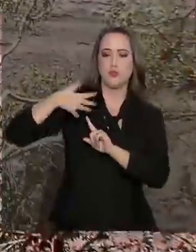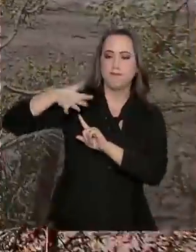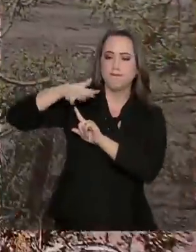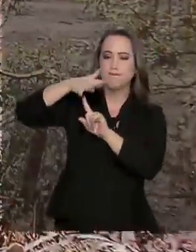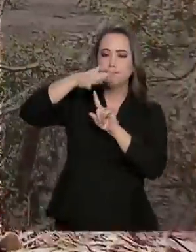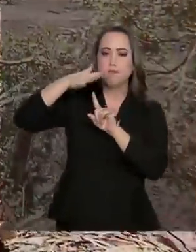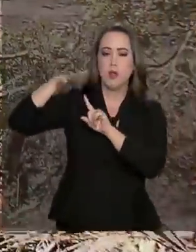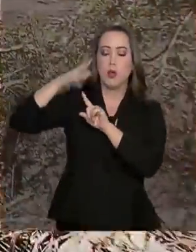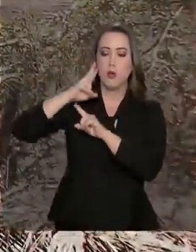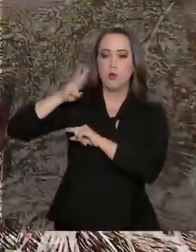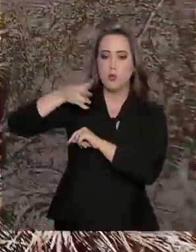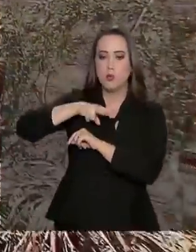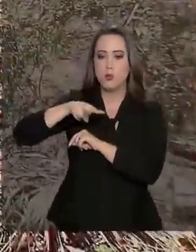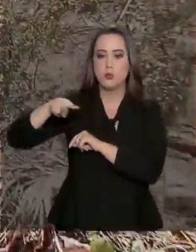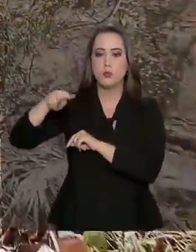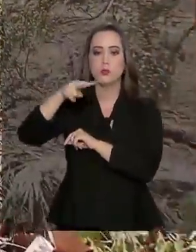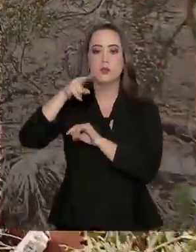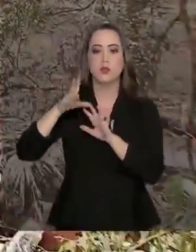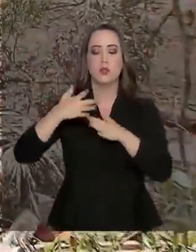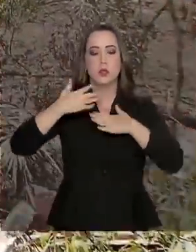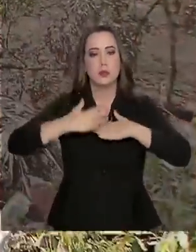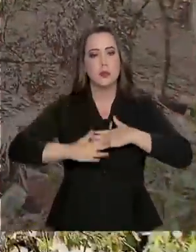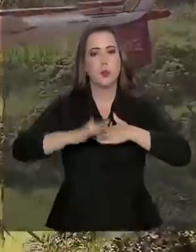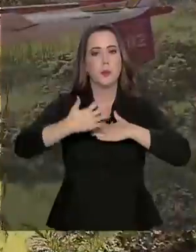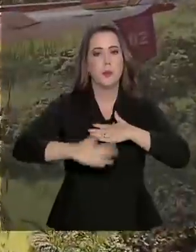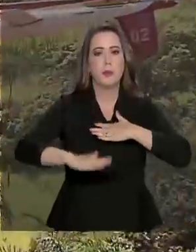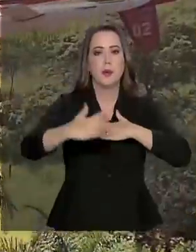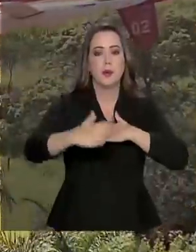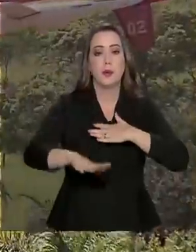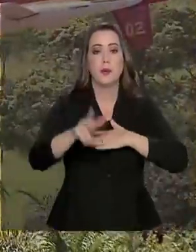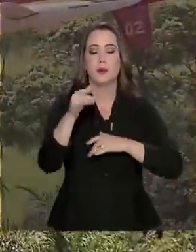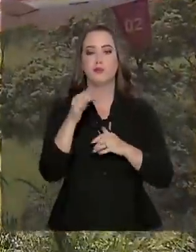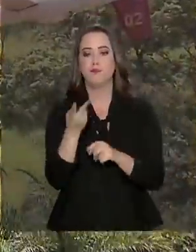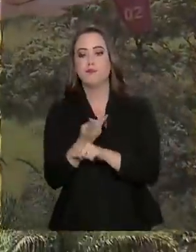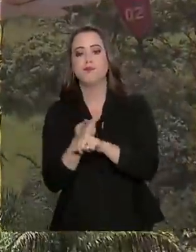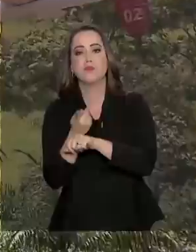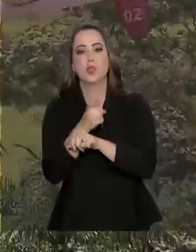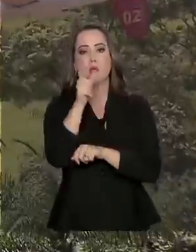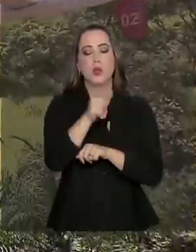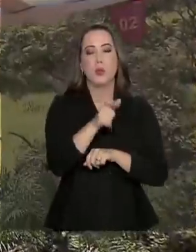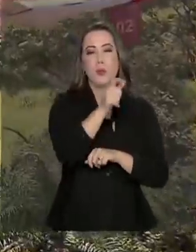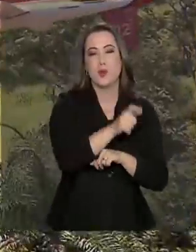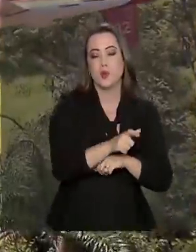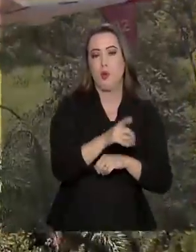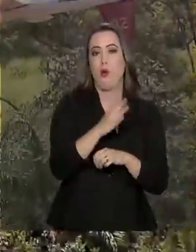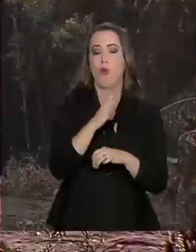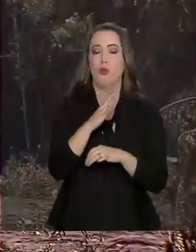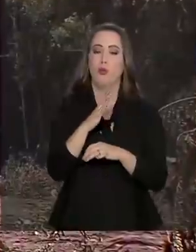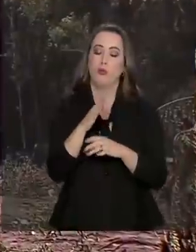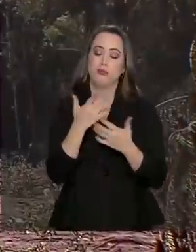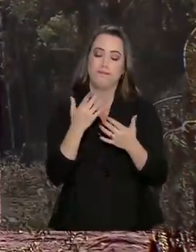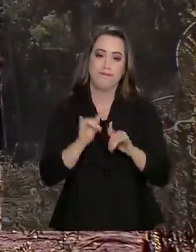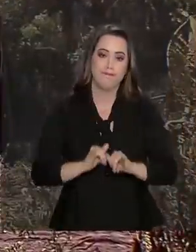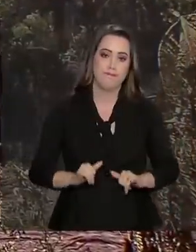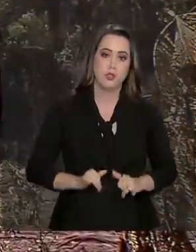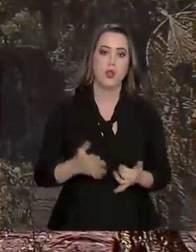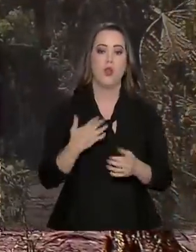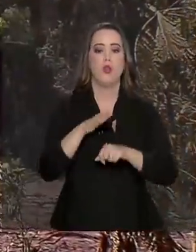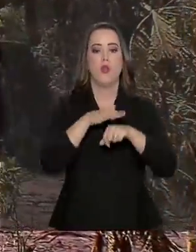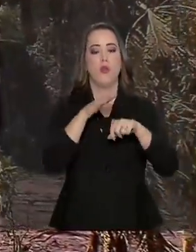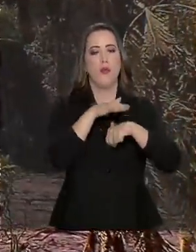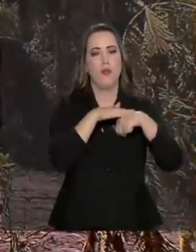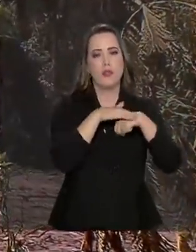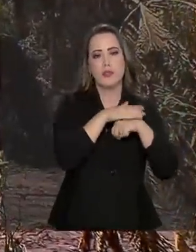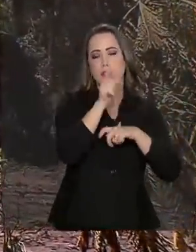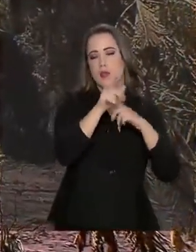Bombeiros estava sobrevoando o Mar de Lama em busca de mais vítimas eu também conversei com alguns moradores e é claro que eles estão